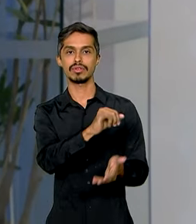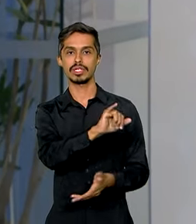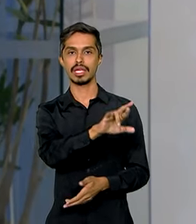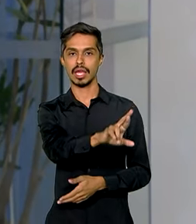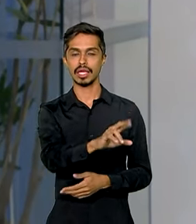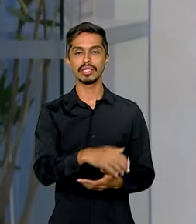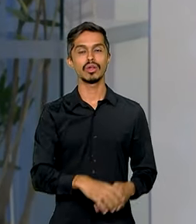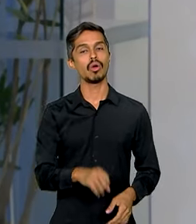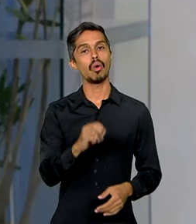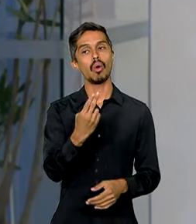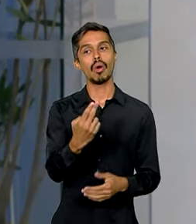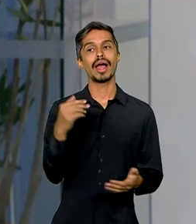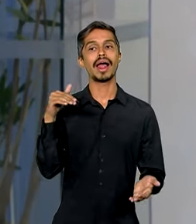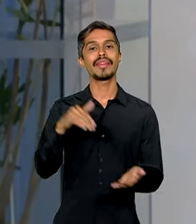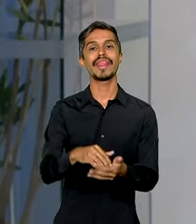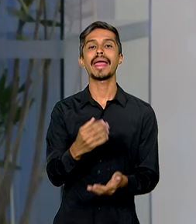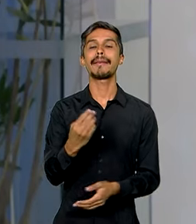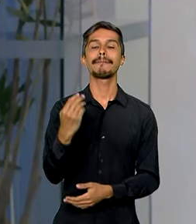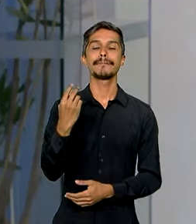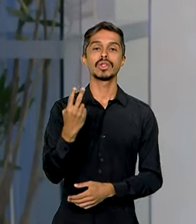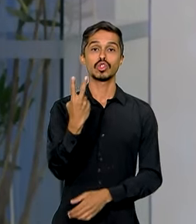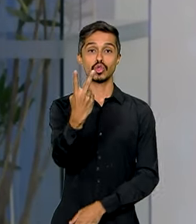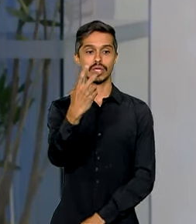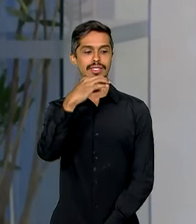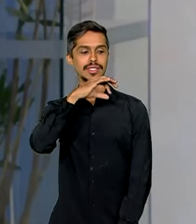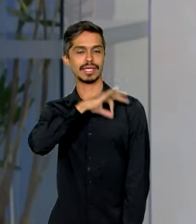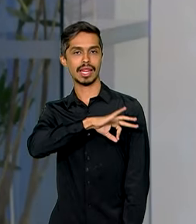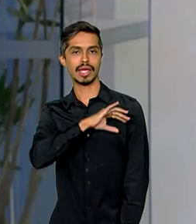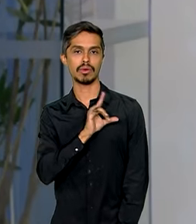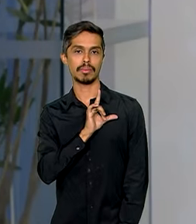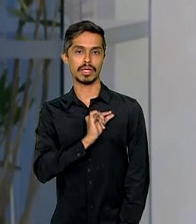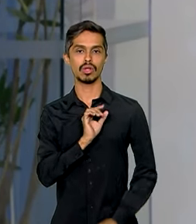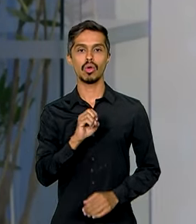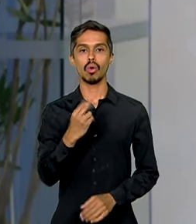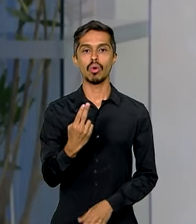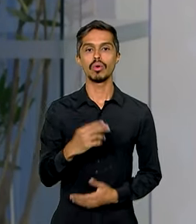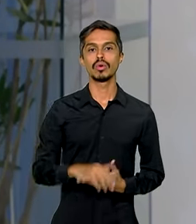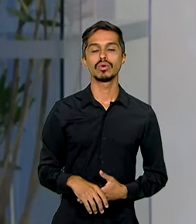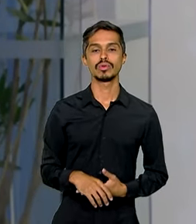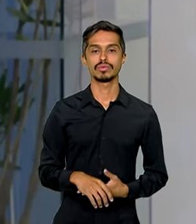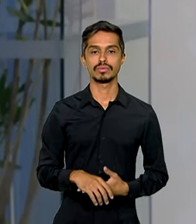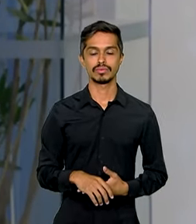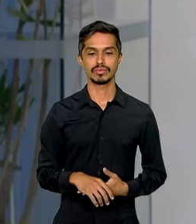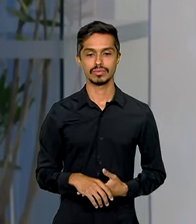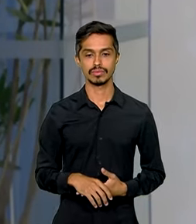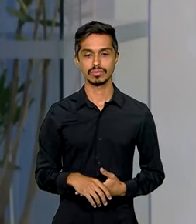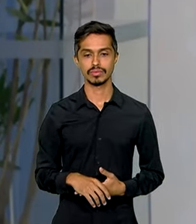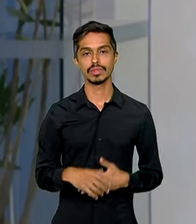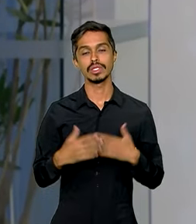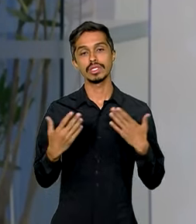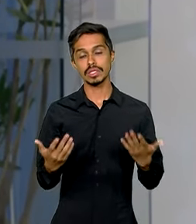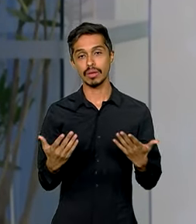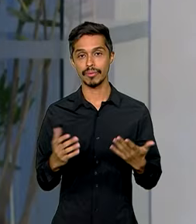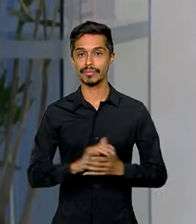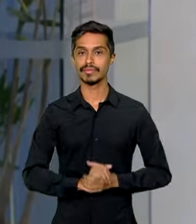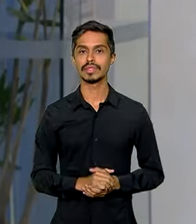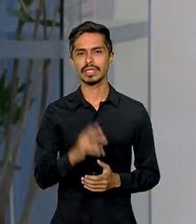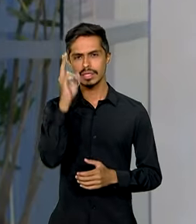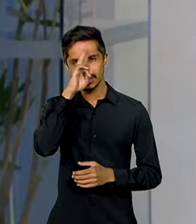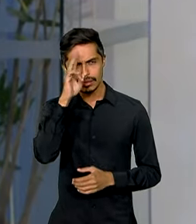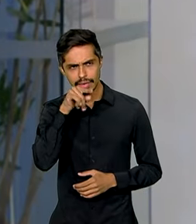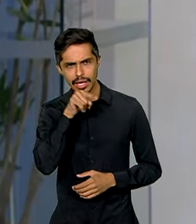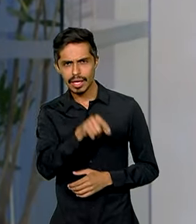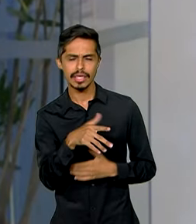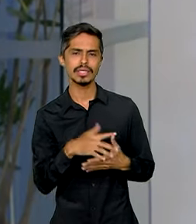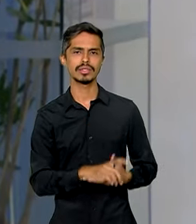até dois salários mínimos ou R$ 2.824. Vamos relembrar essa história? Essa isenção